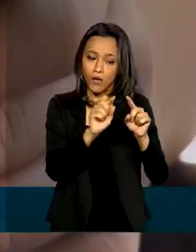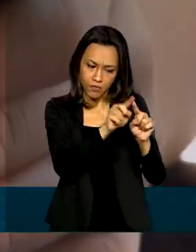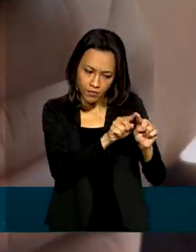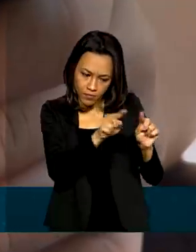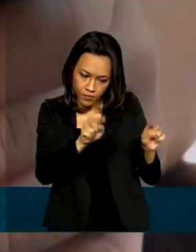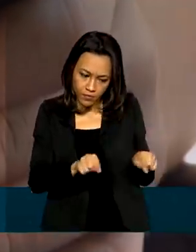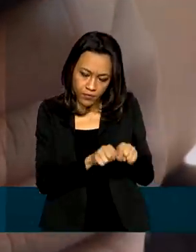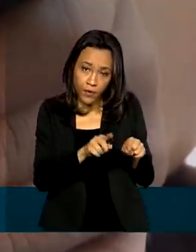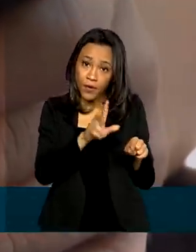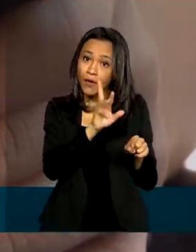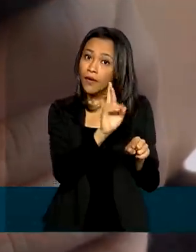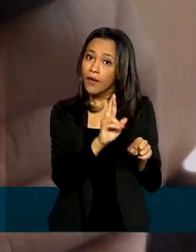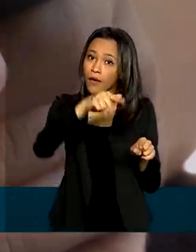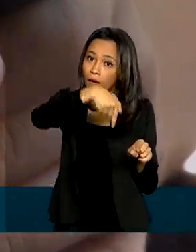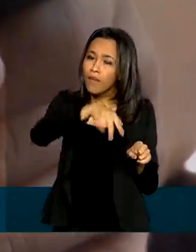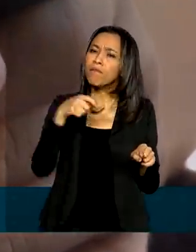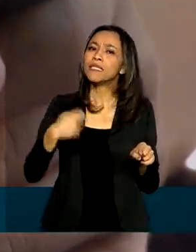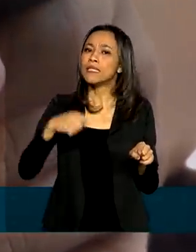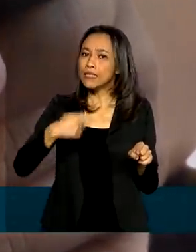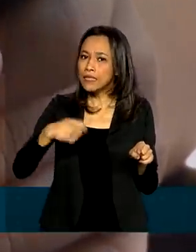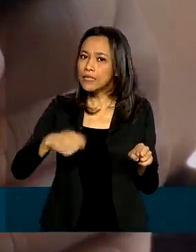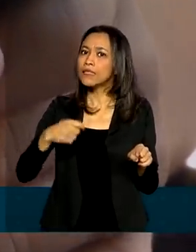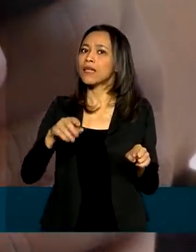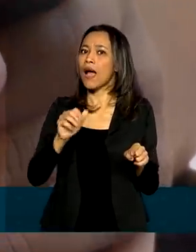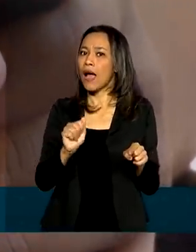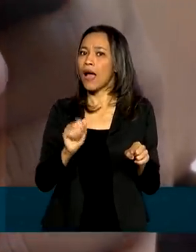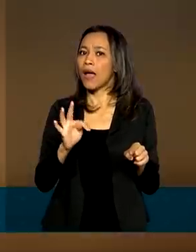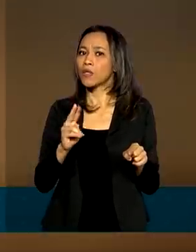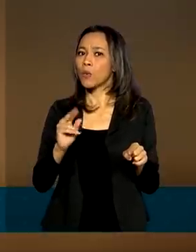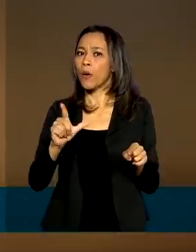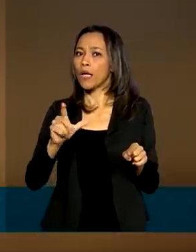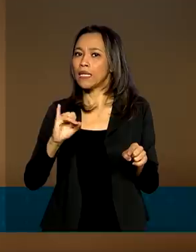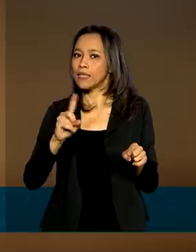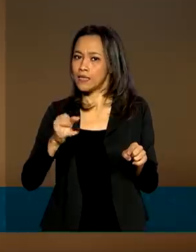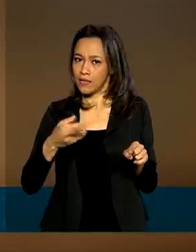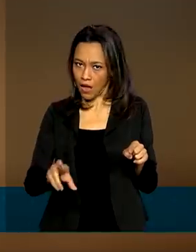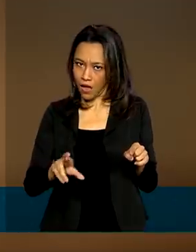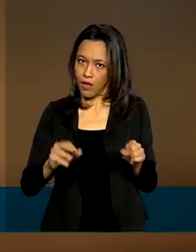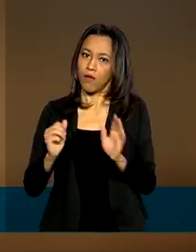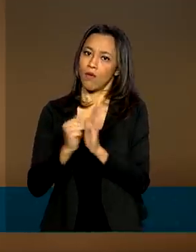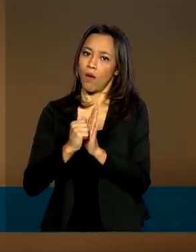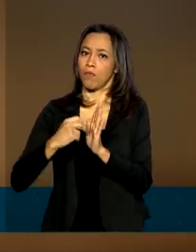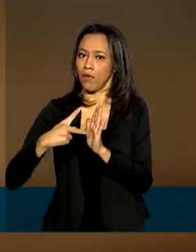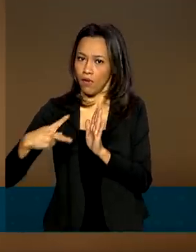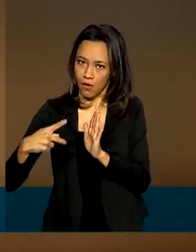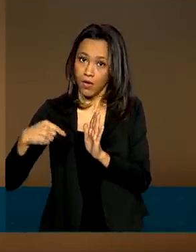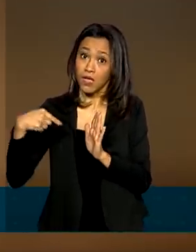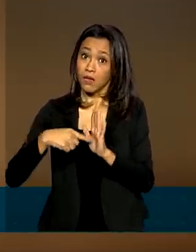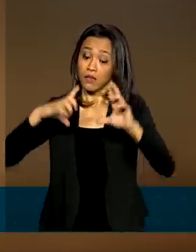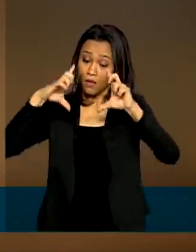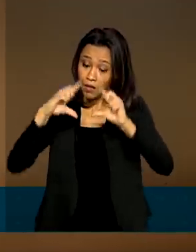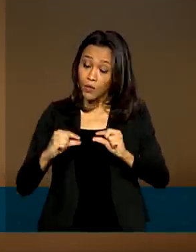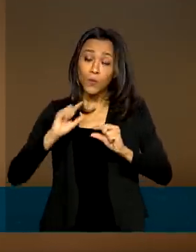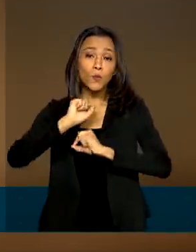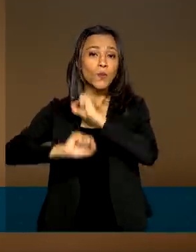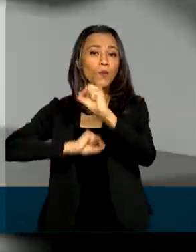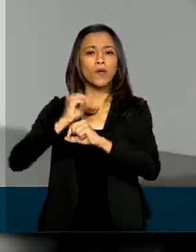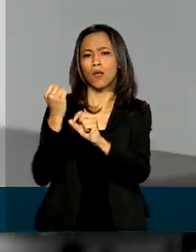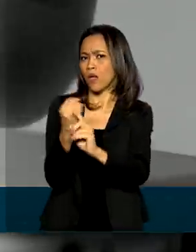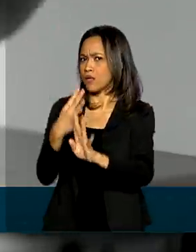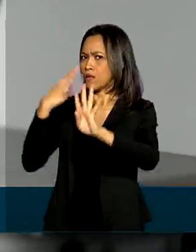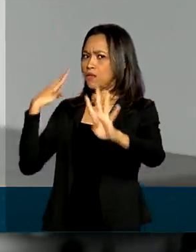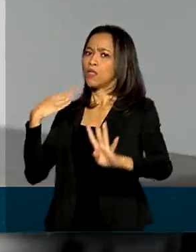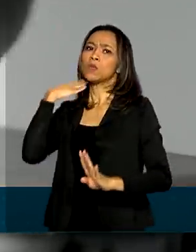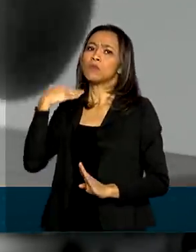fundamental atualizar o aplicativo na última versão. O uso desse meio digital reduz as filas nas agências